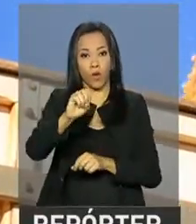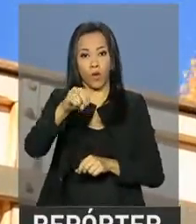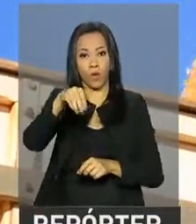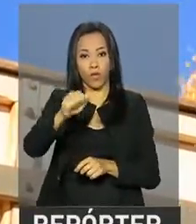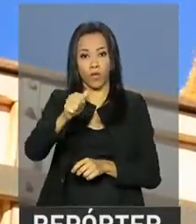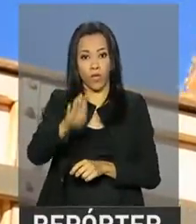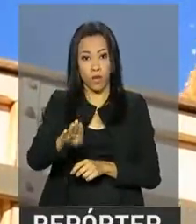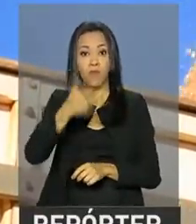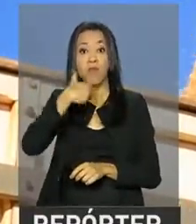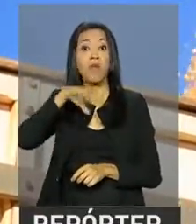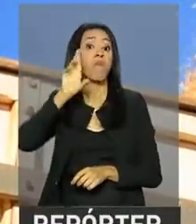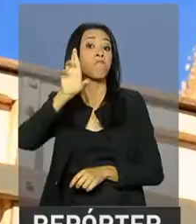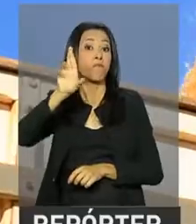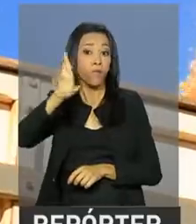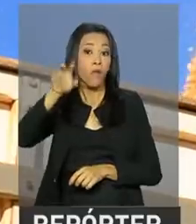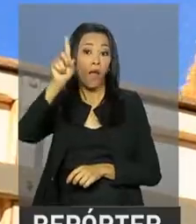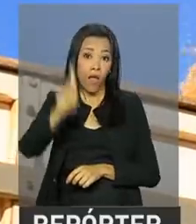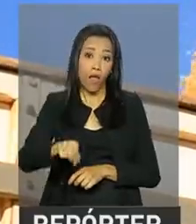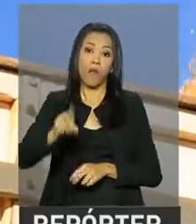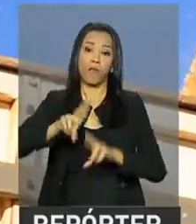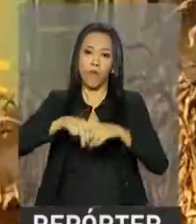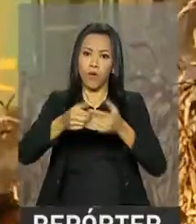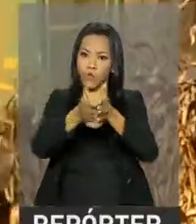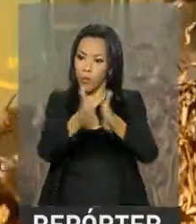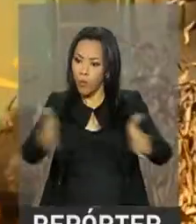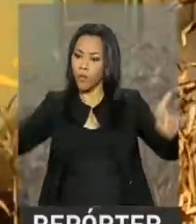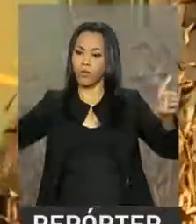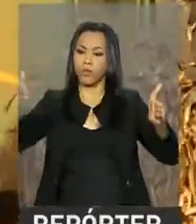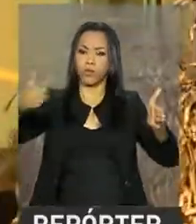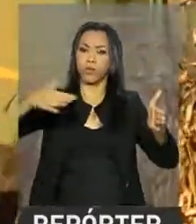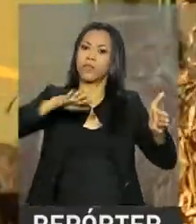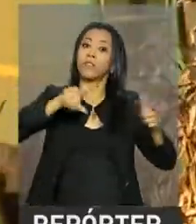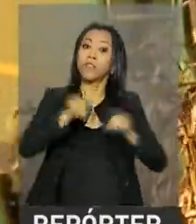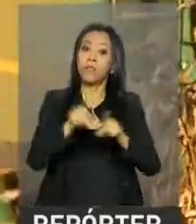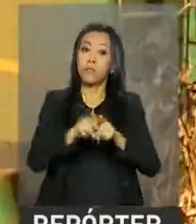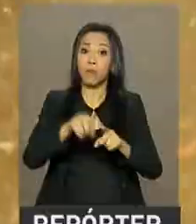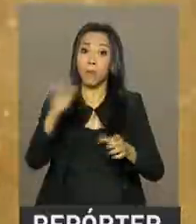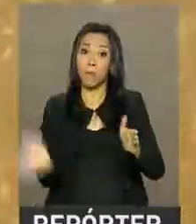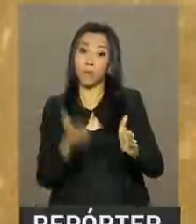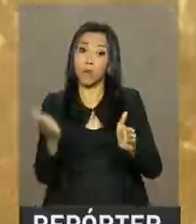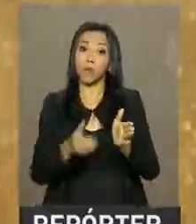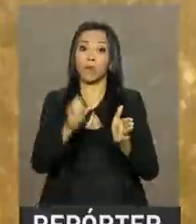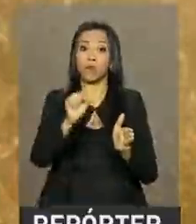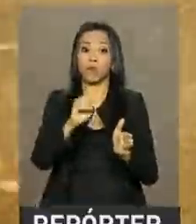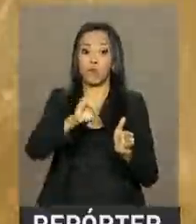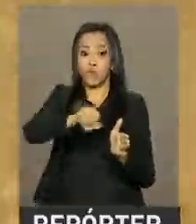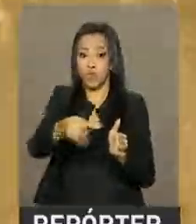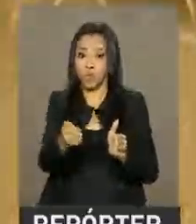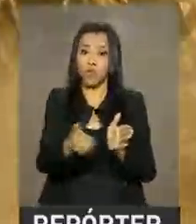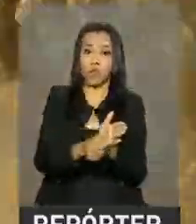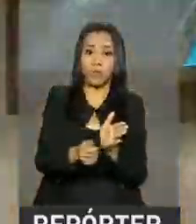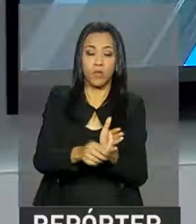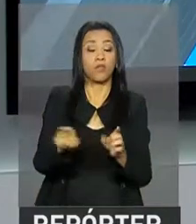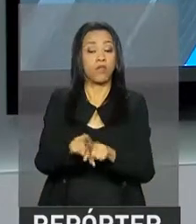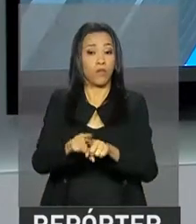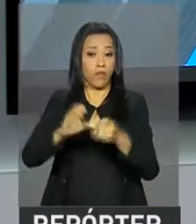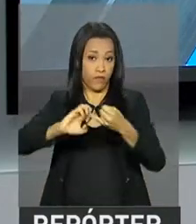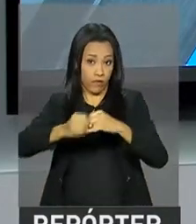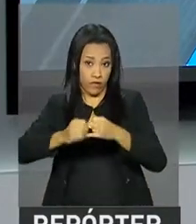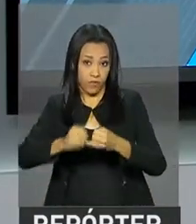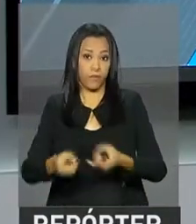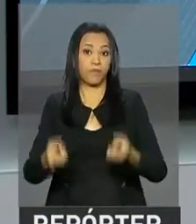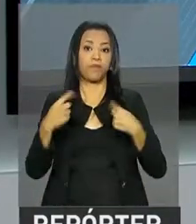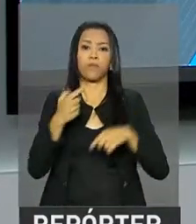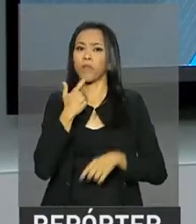super safra são o crescimento da área e a produção de soja, milho e feijão. E os dados